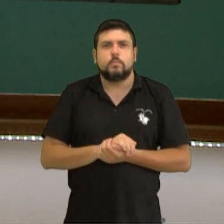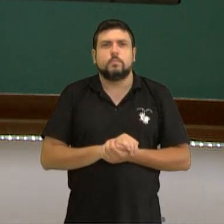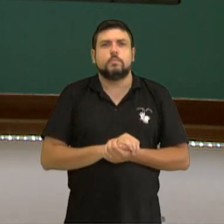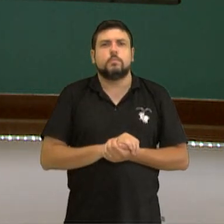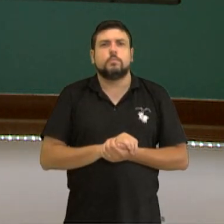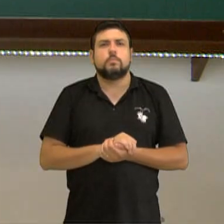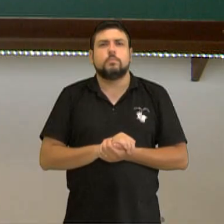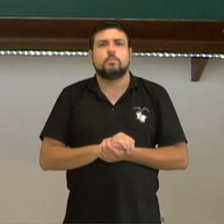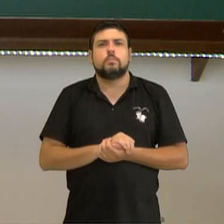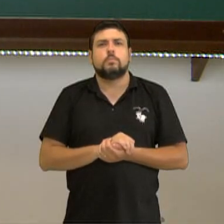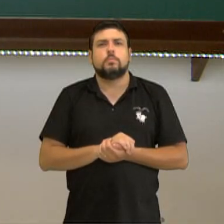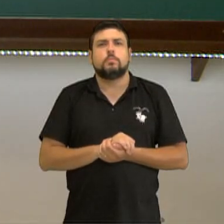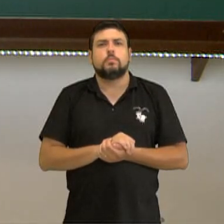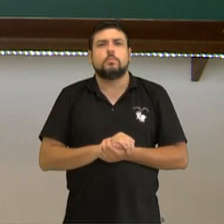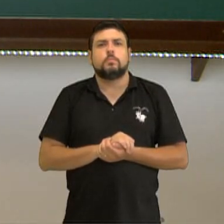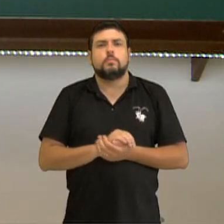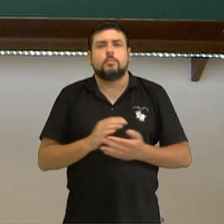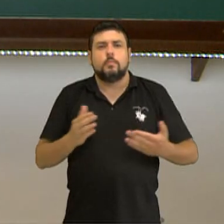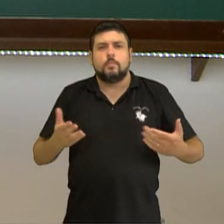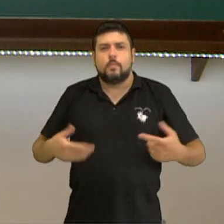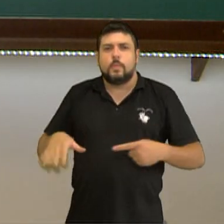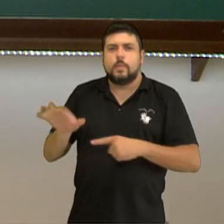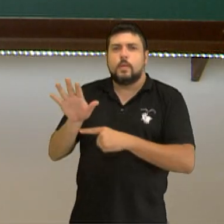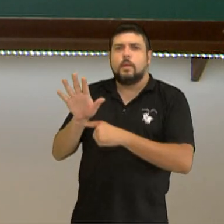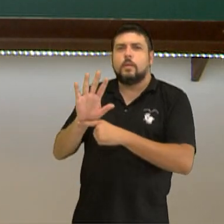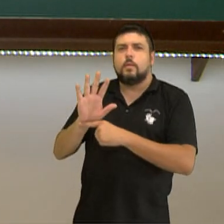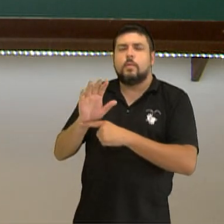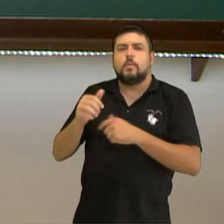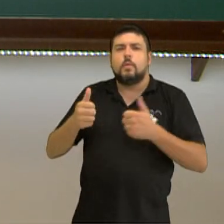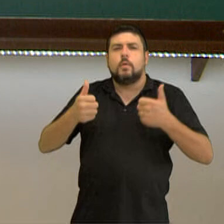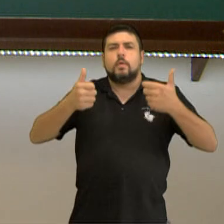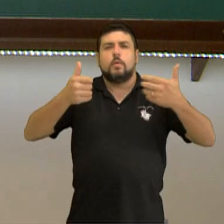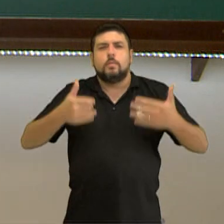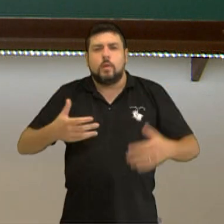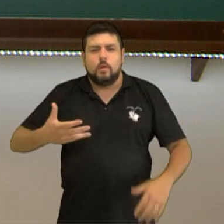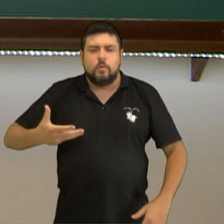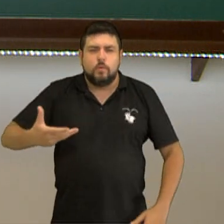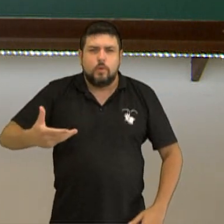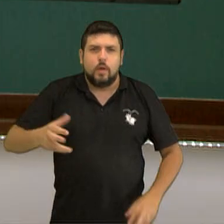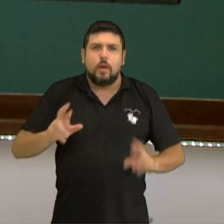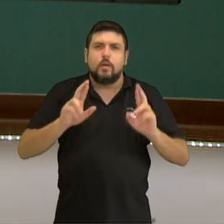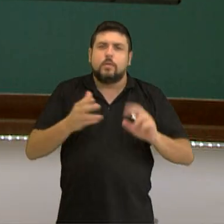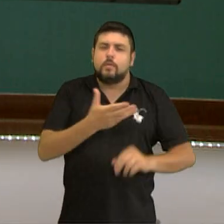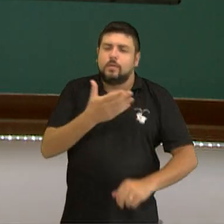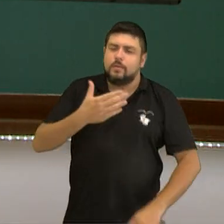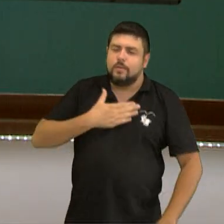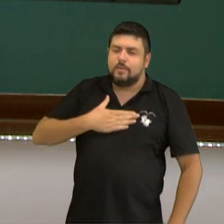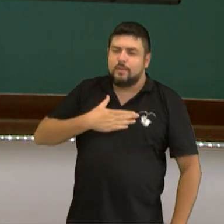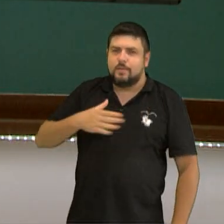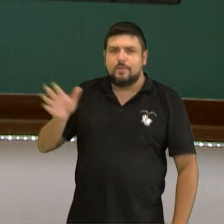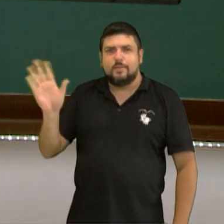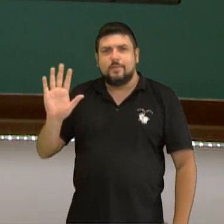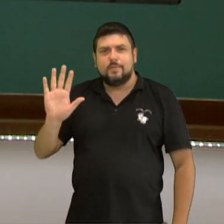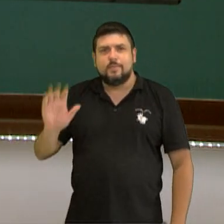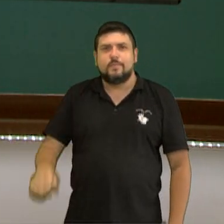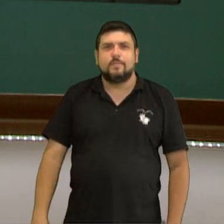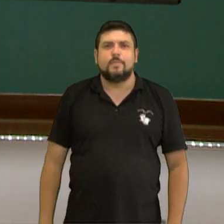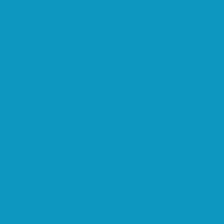Bem, nesse vídeo, nós falamos sobre velocidade. Espero que tenham gostado. Até breve!